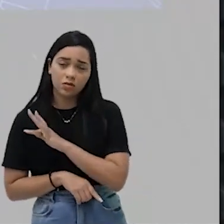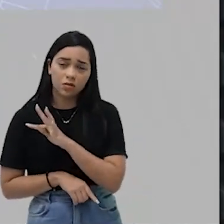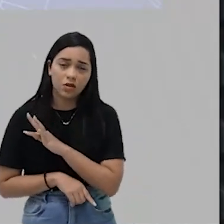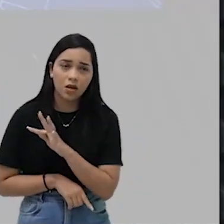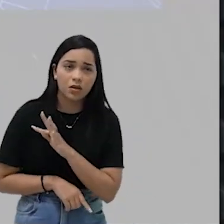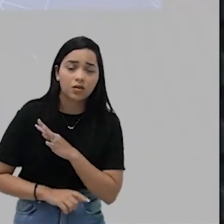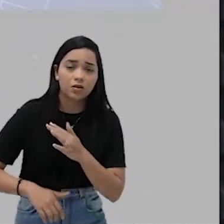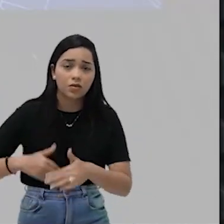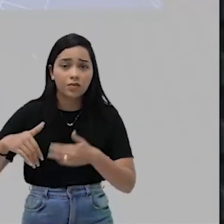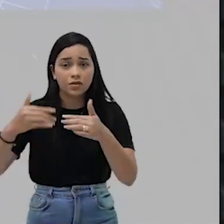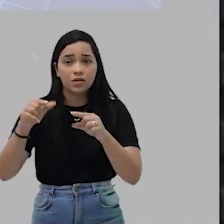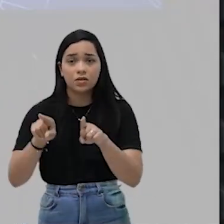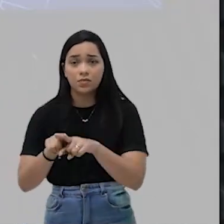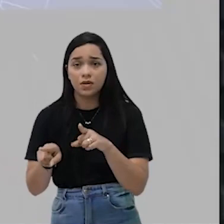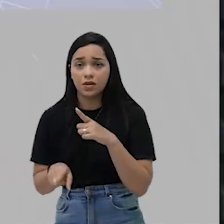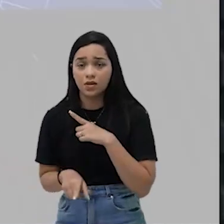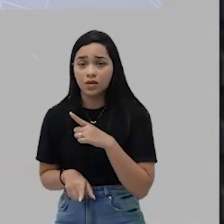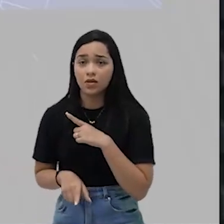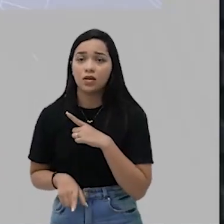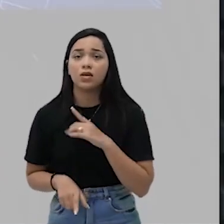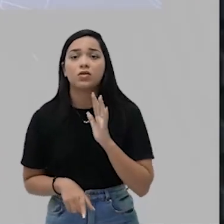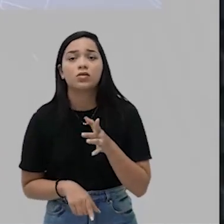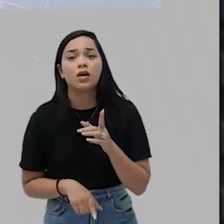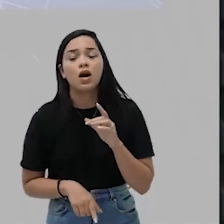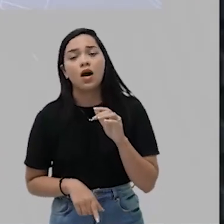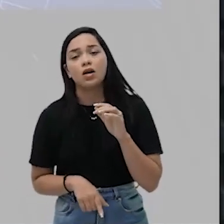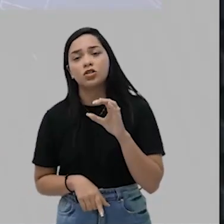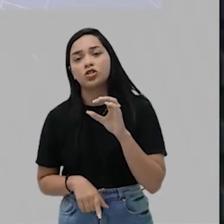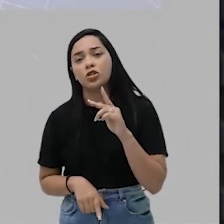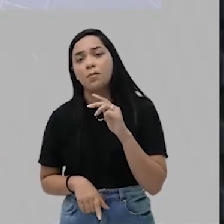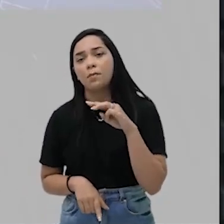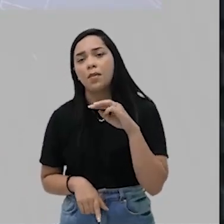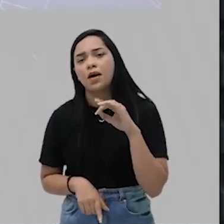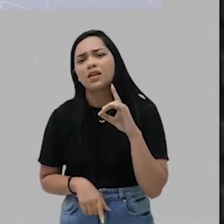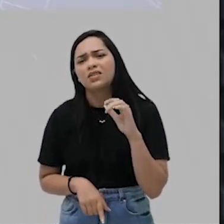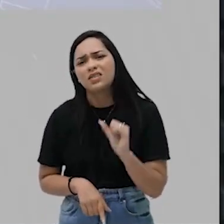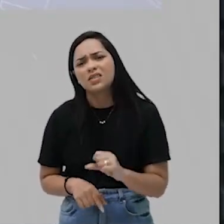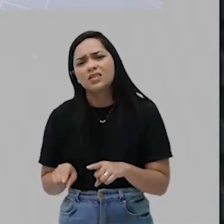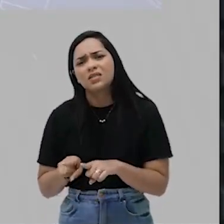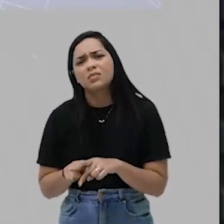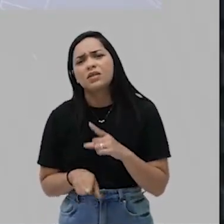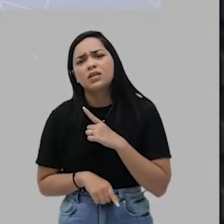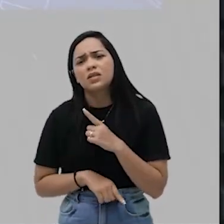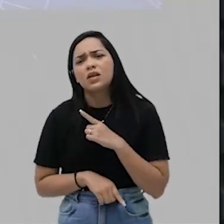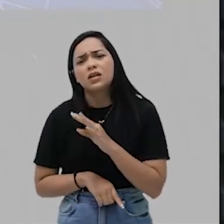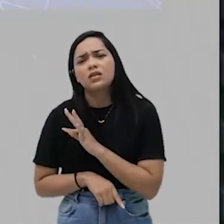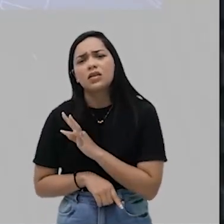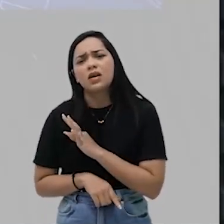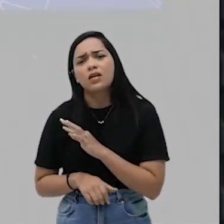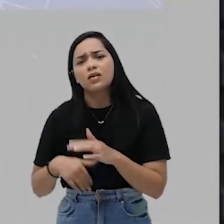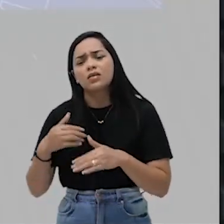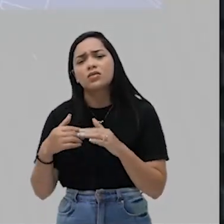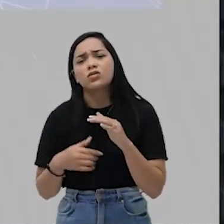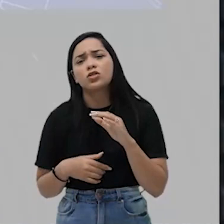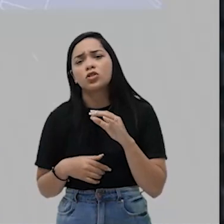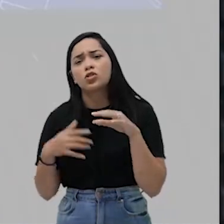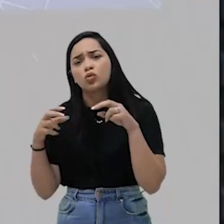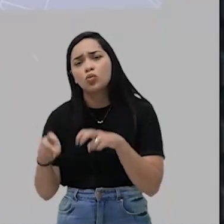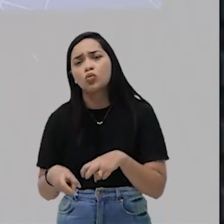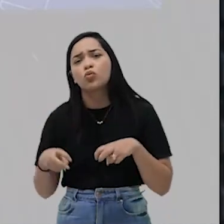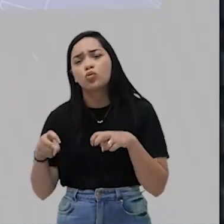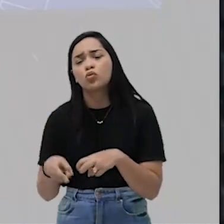avançadas de cultivo, como as chinampas. Os incas, utilizando técnicas avançadas de cultivo,